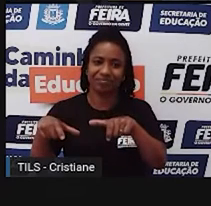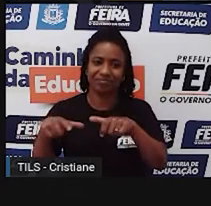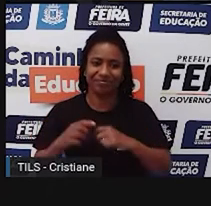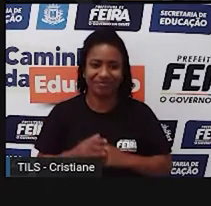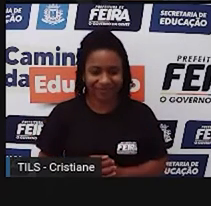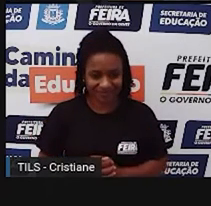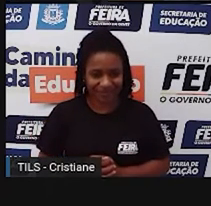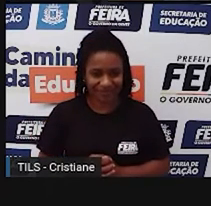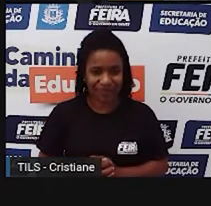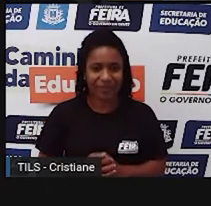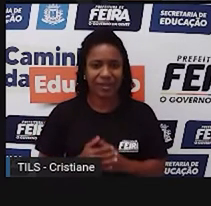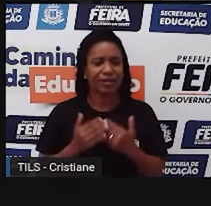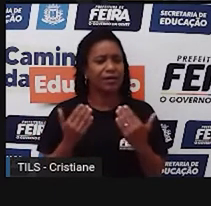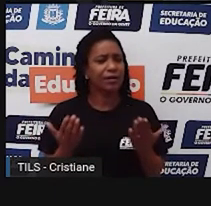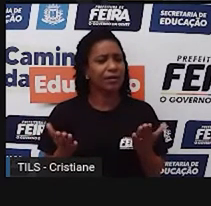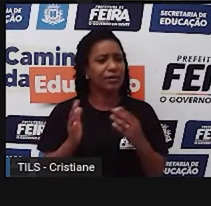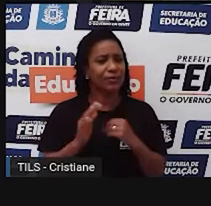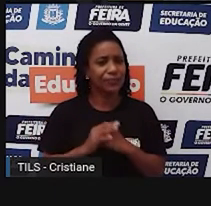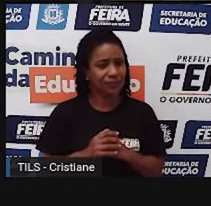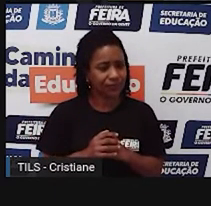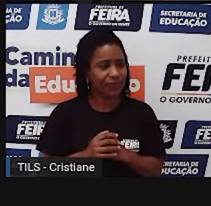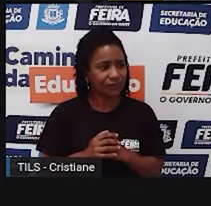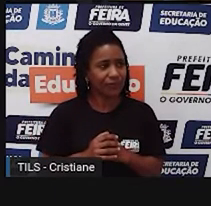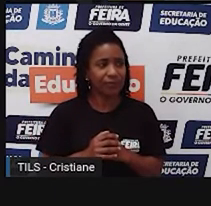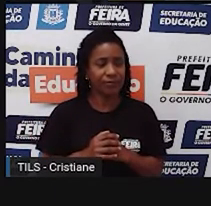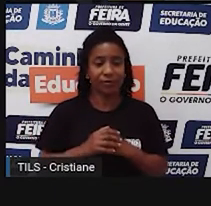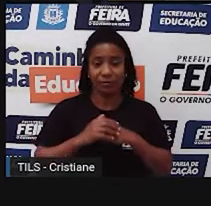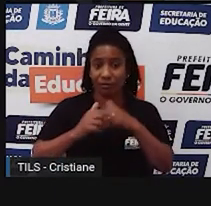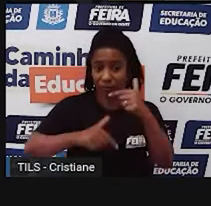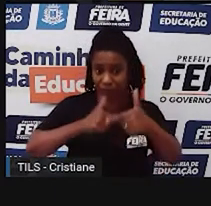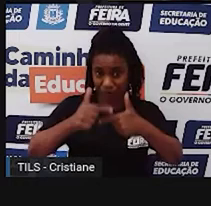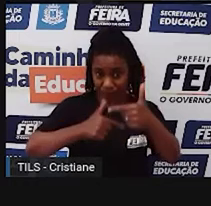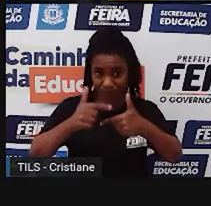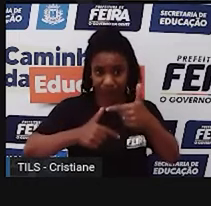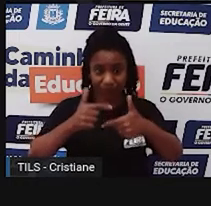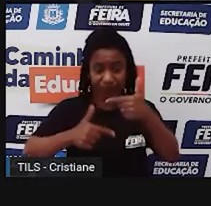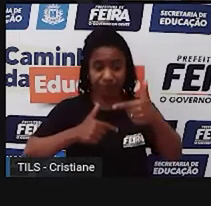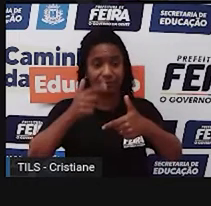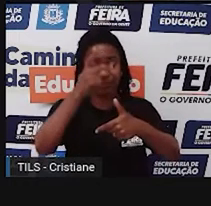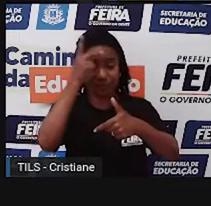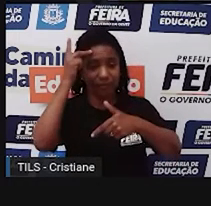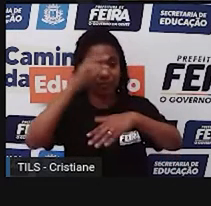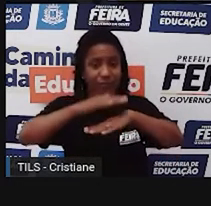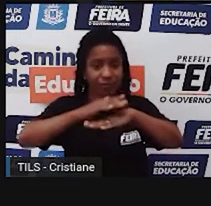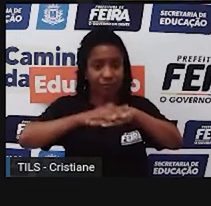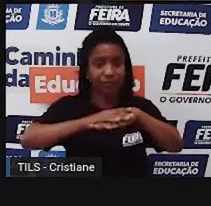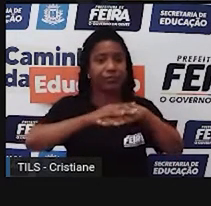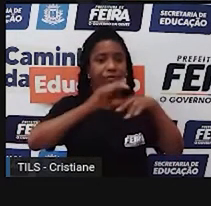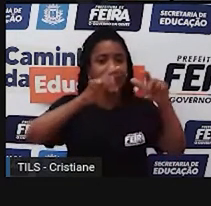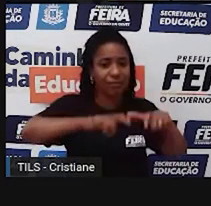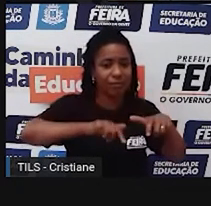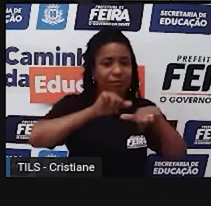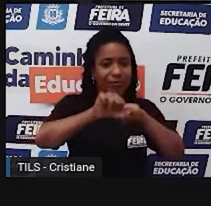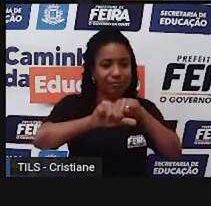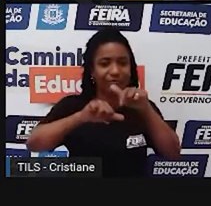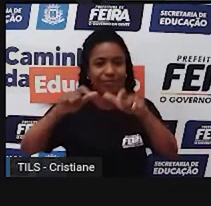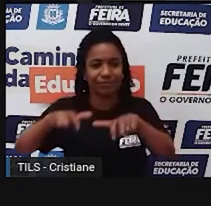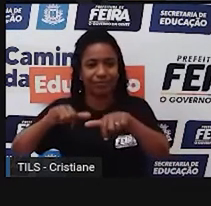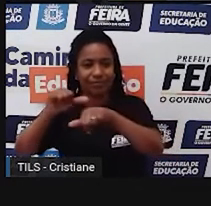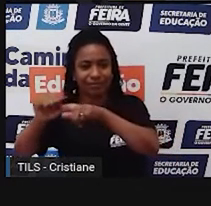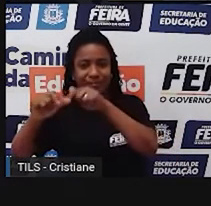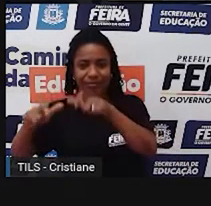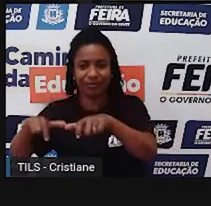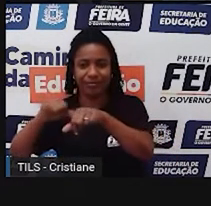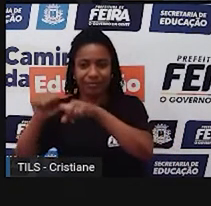Bom, então, como as atividades humanas transformam esse espaço? Que é a prota o tempo todo, falando que as atividades humanas, de acordo com as necessidades,